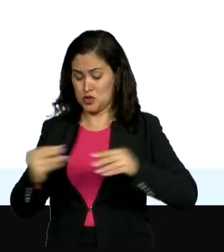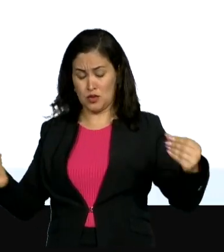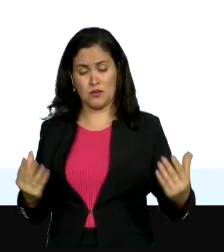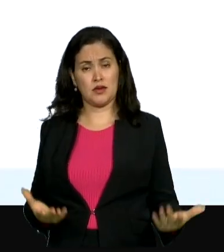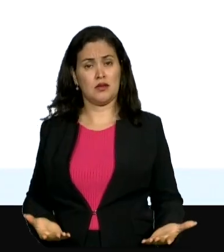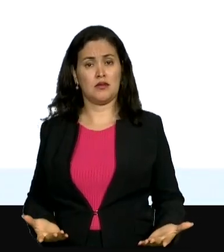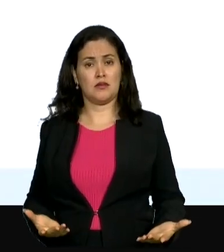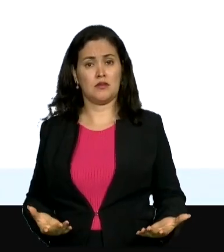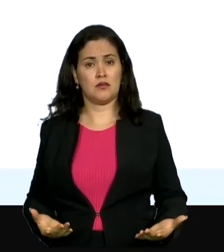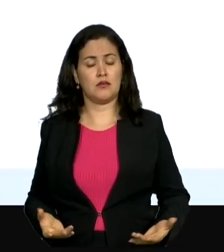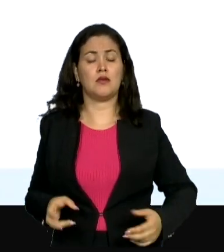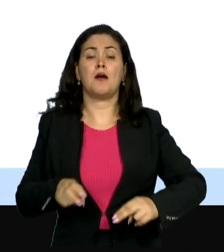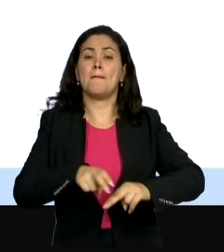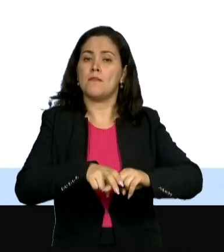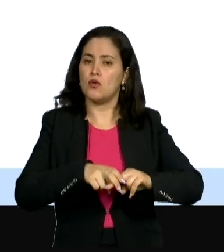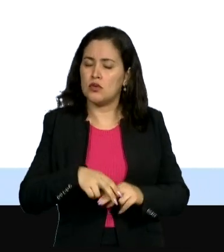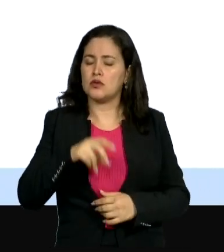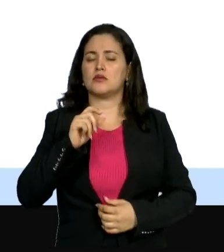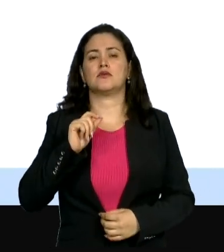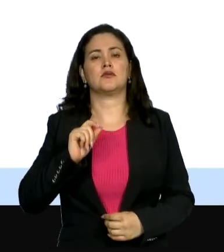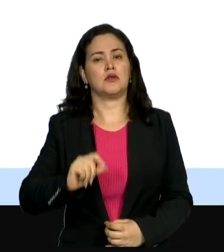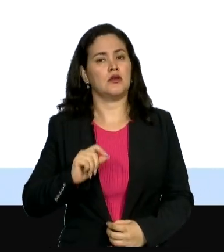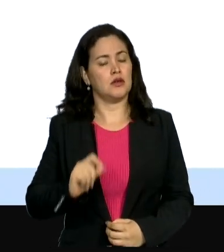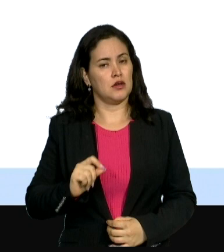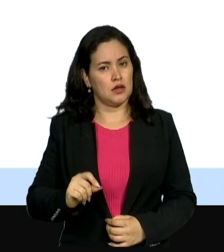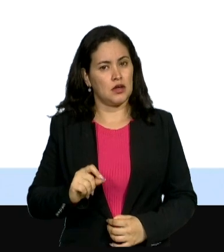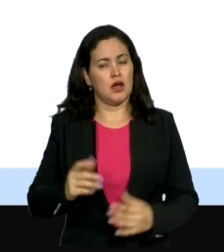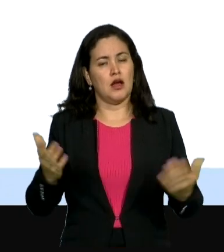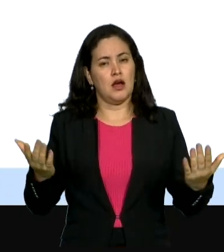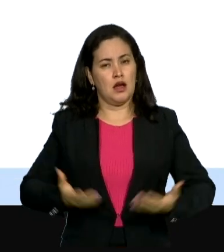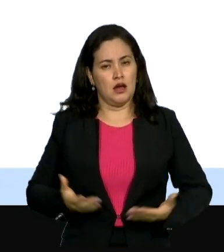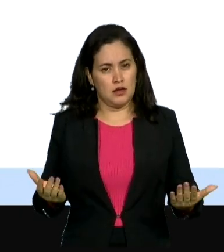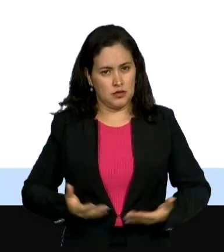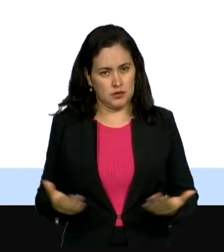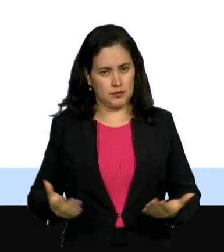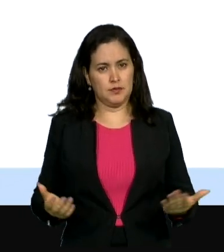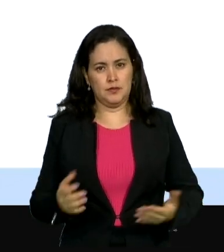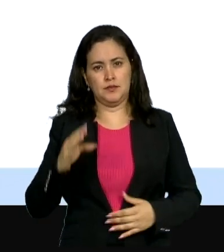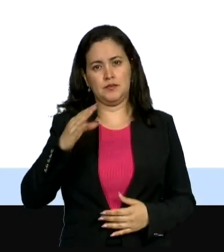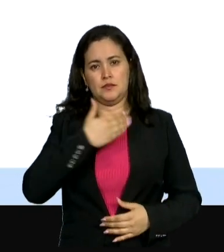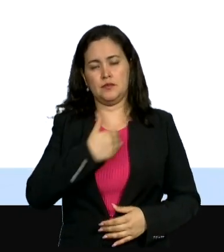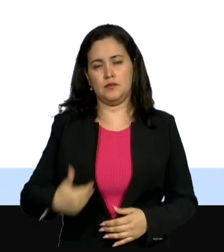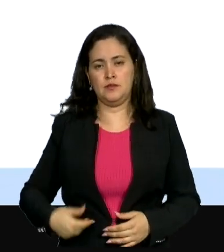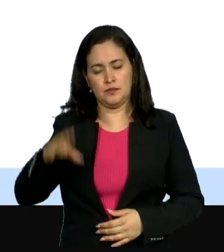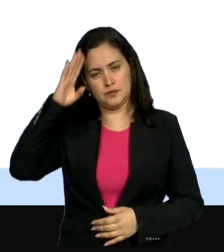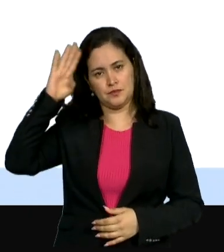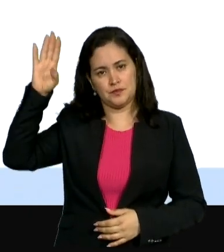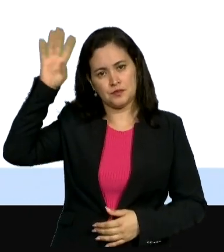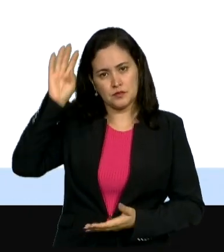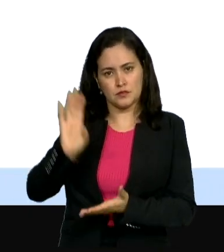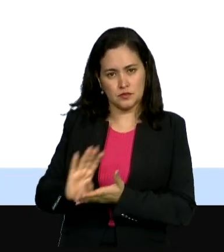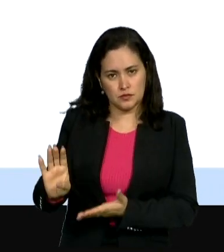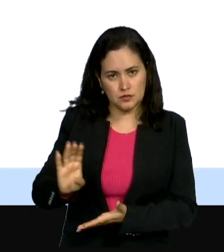de reais para que nós possamos hidrometrar 108 mil ligações. De